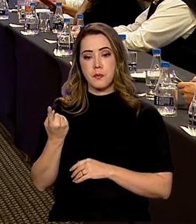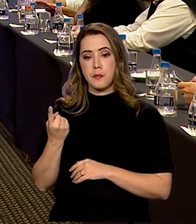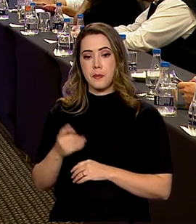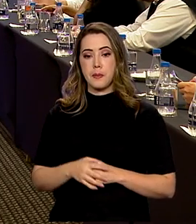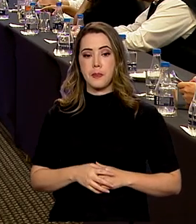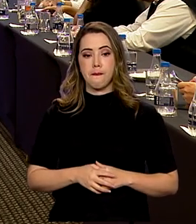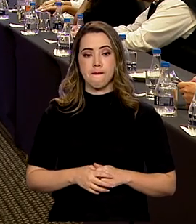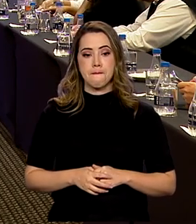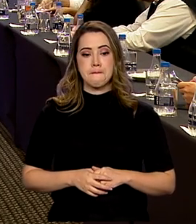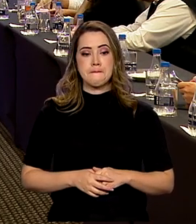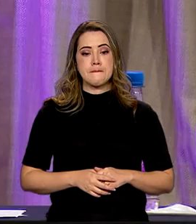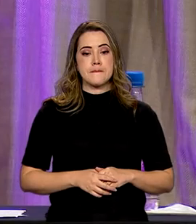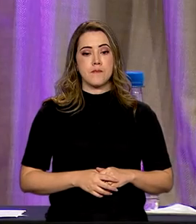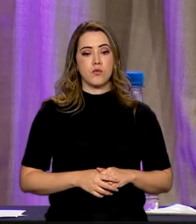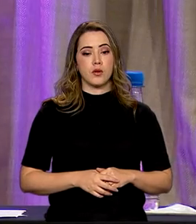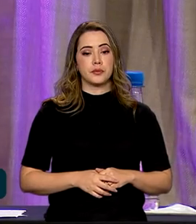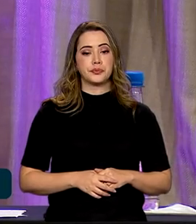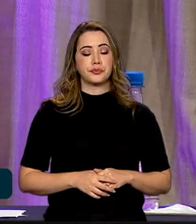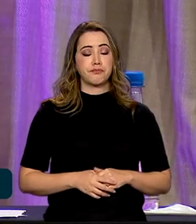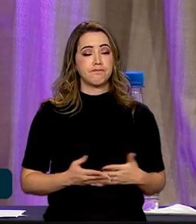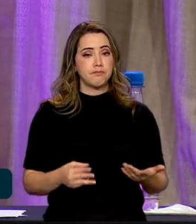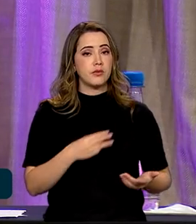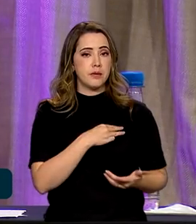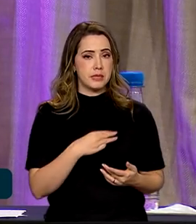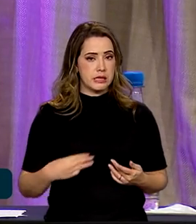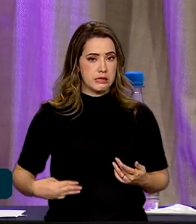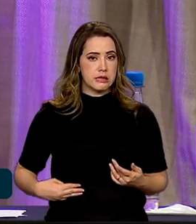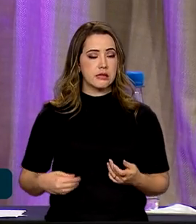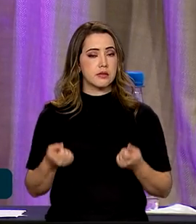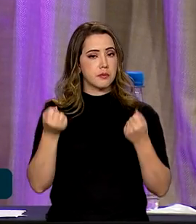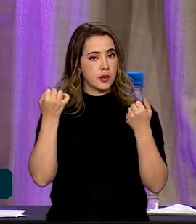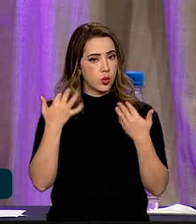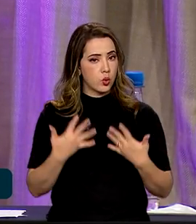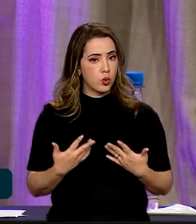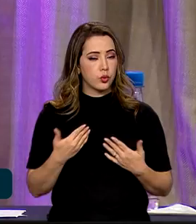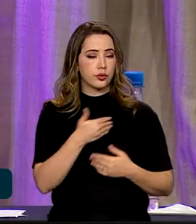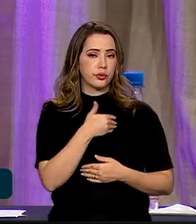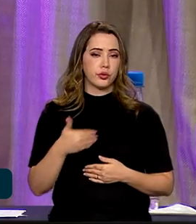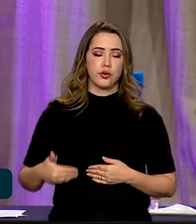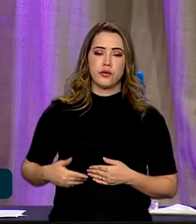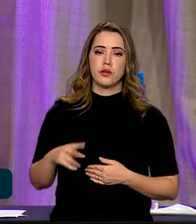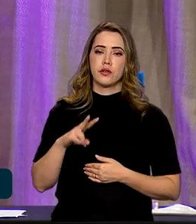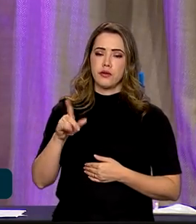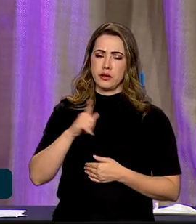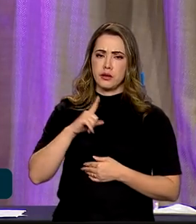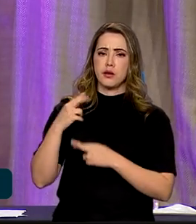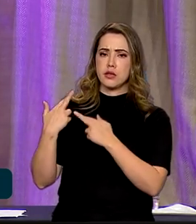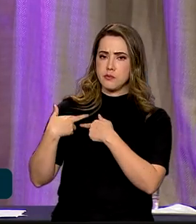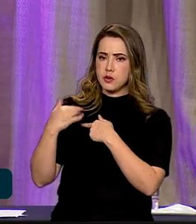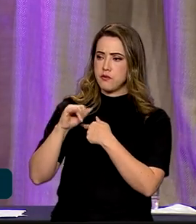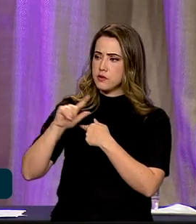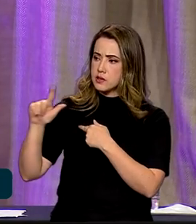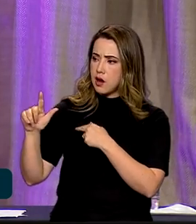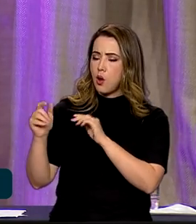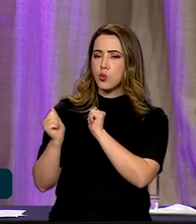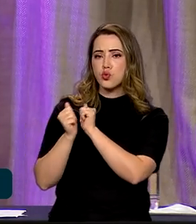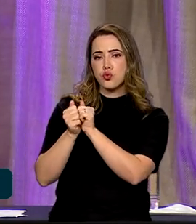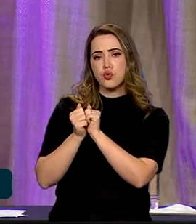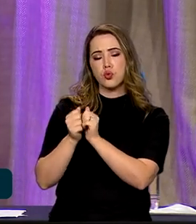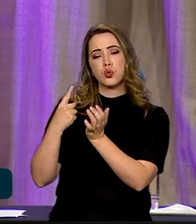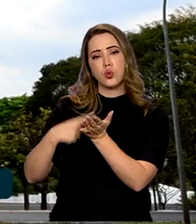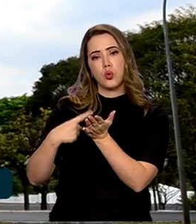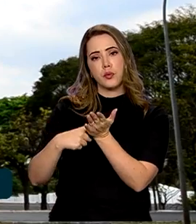Simone Tebbit afirmou que o governo vai manter responsabilidade fiscal sem descuidar do compromisso social.